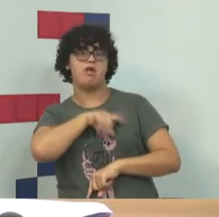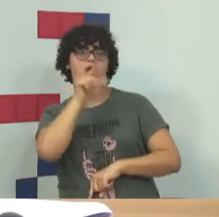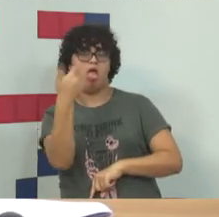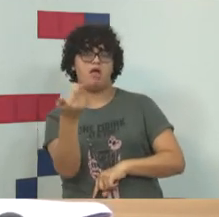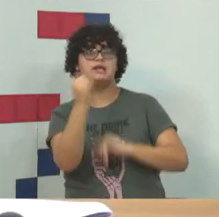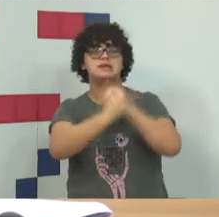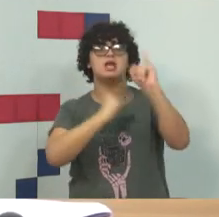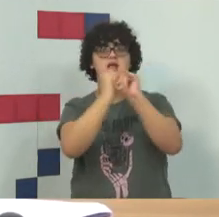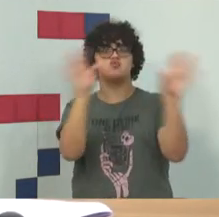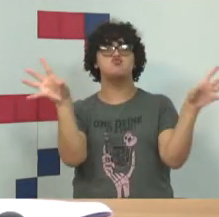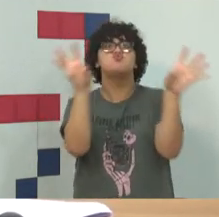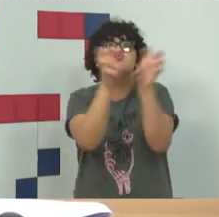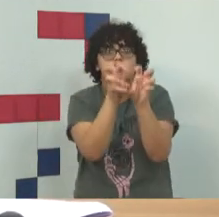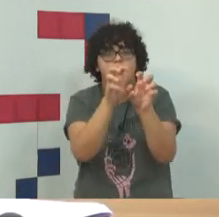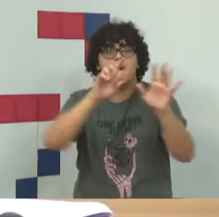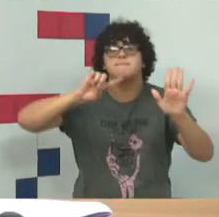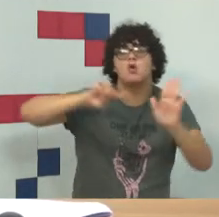foi,